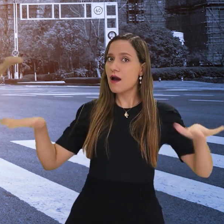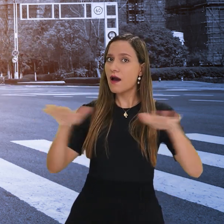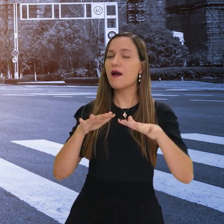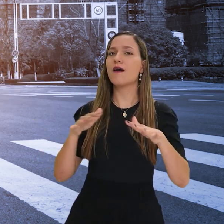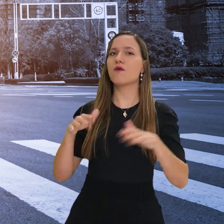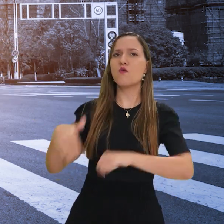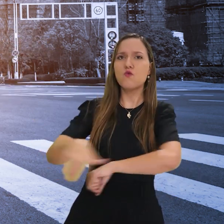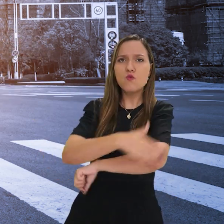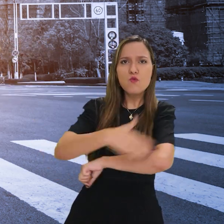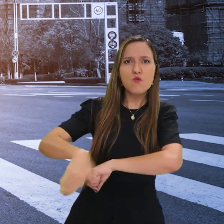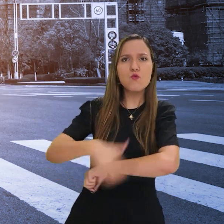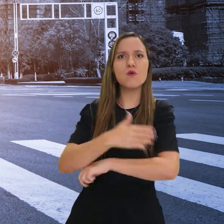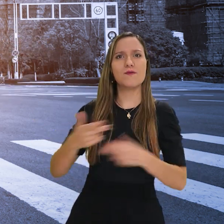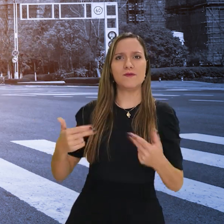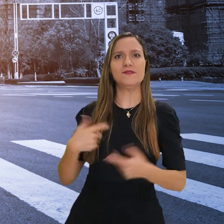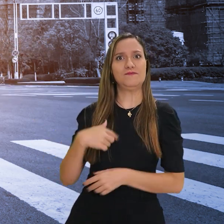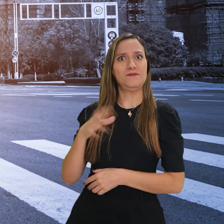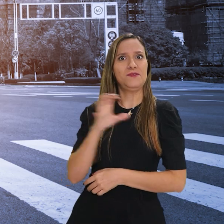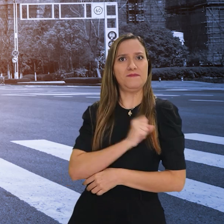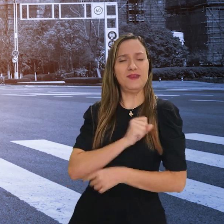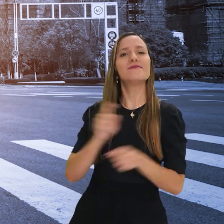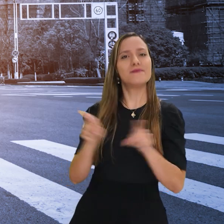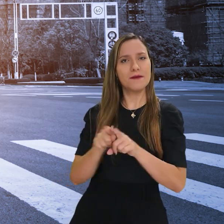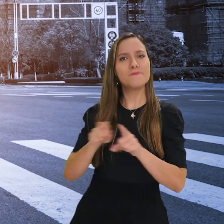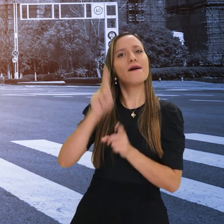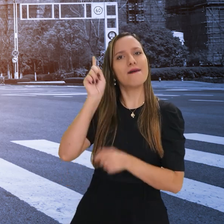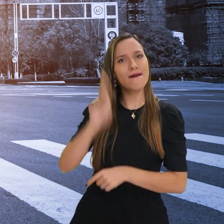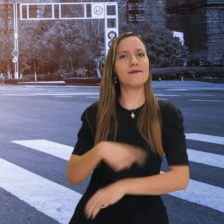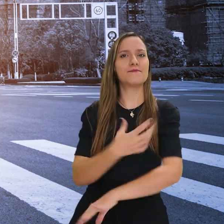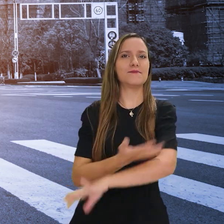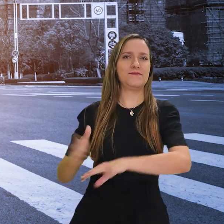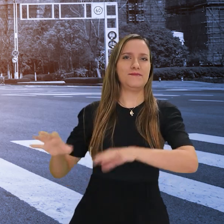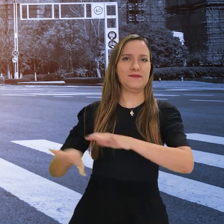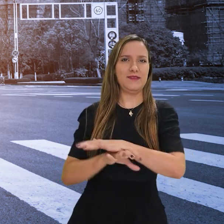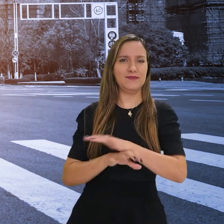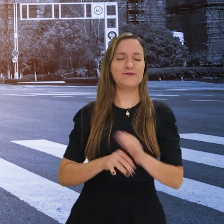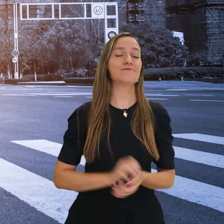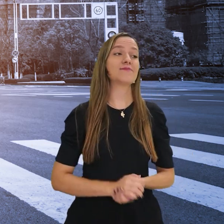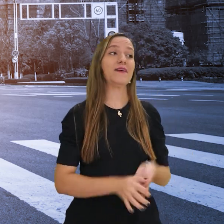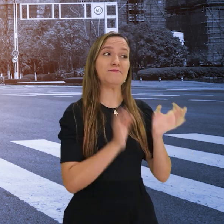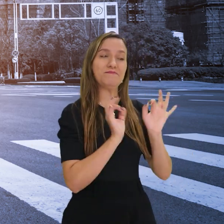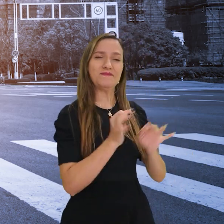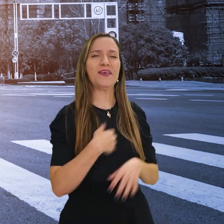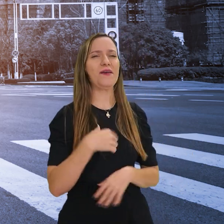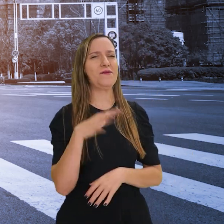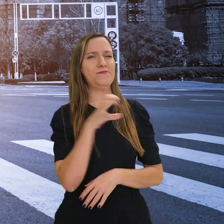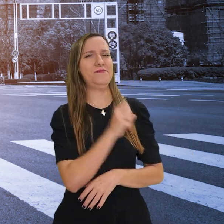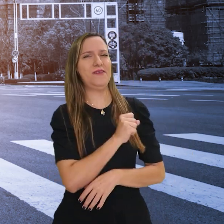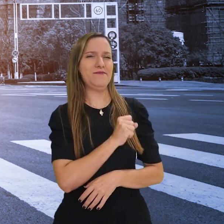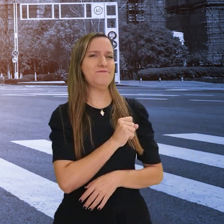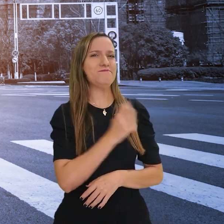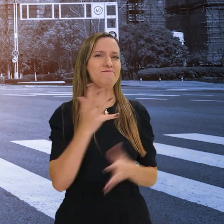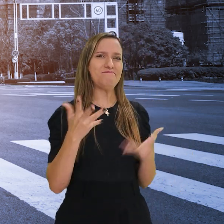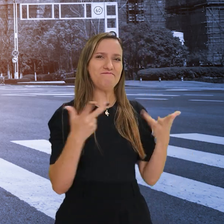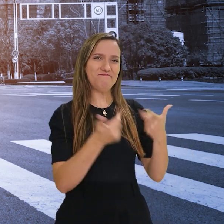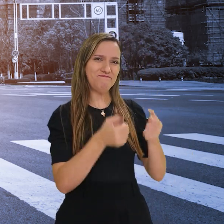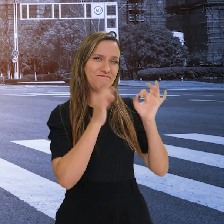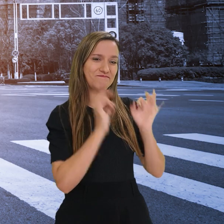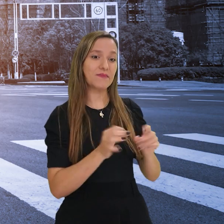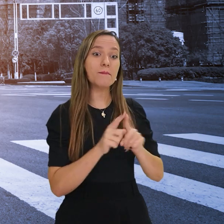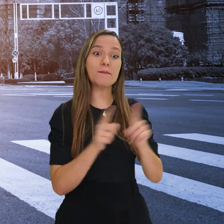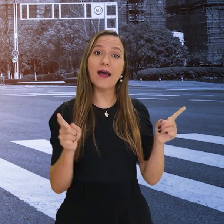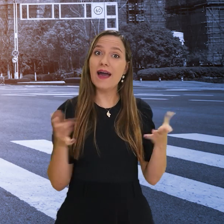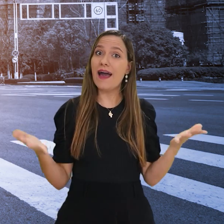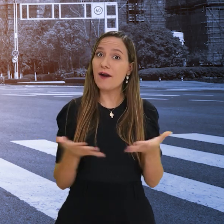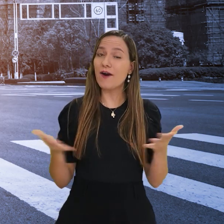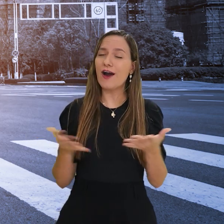rodeando por todos os lados, né? E eu amei esse nosso cenário. Eu também, Beto. Nossa, eu adorei esse cenário.